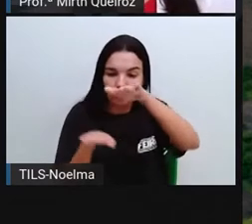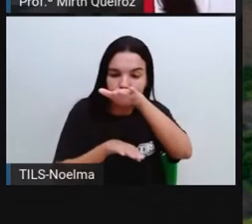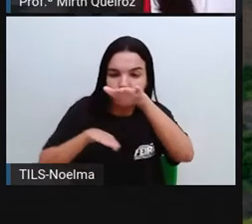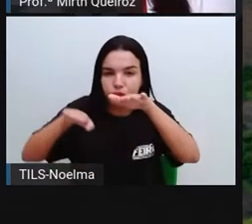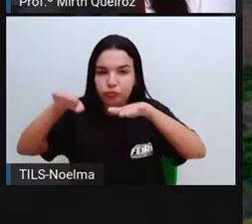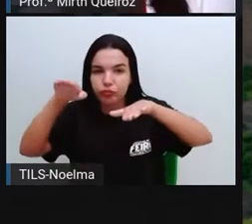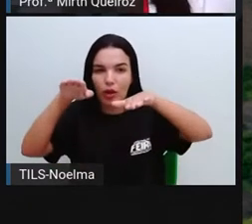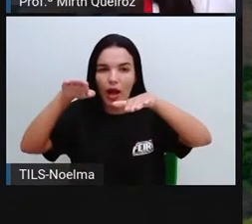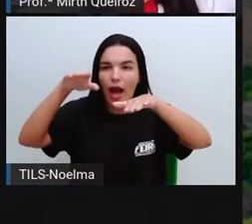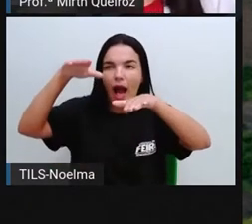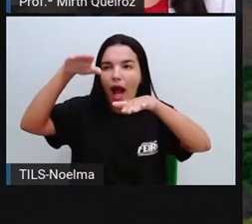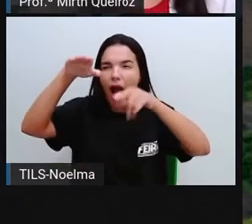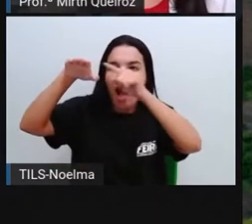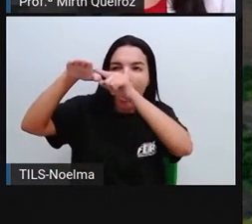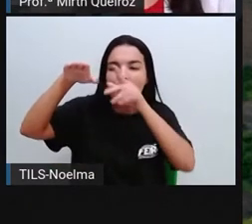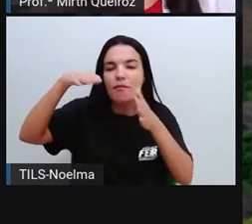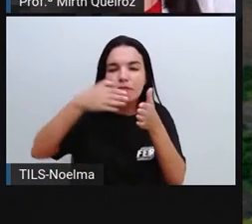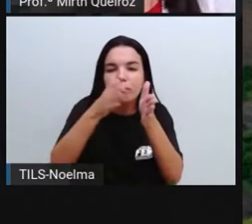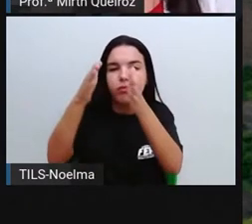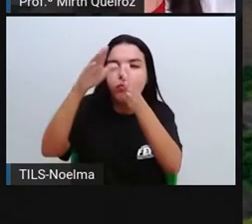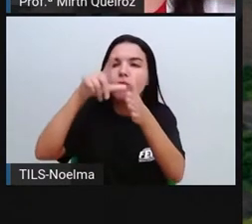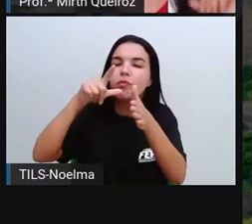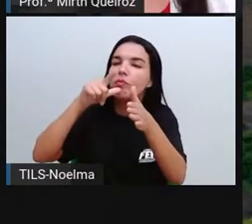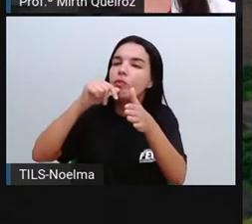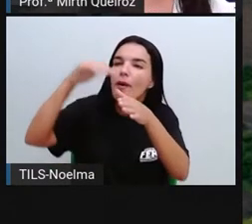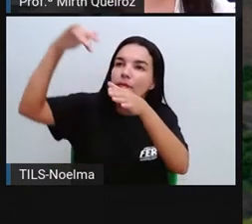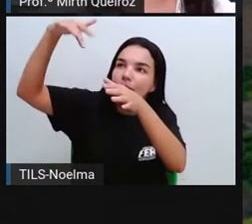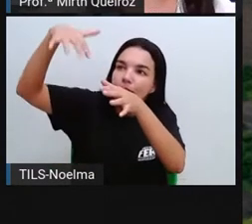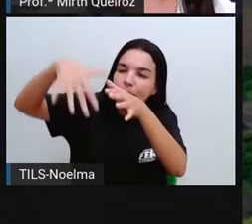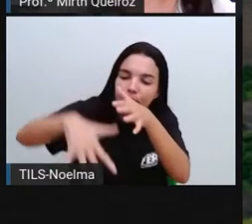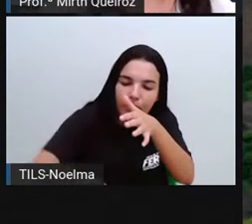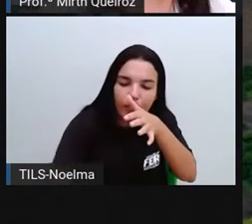Uma parte está mais alta, outra parte está mais baixa, né?